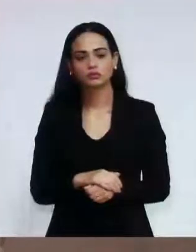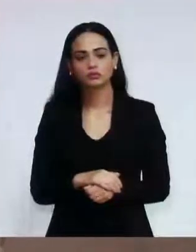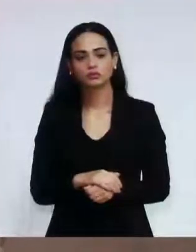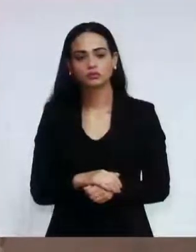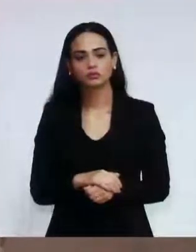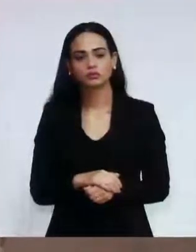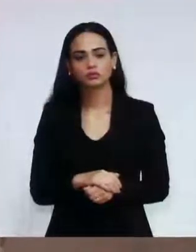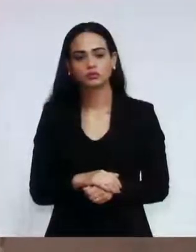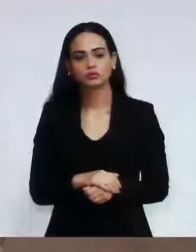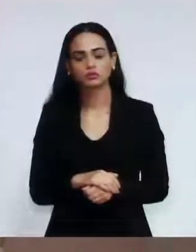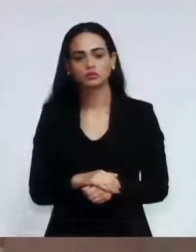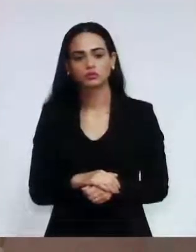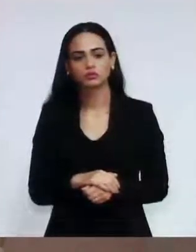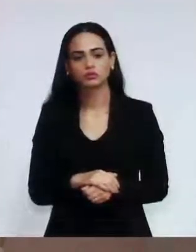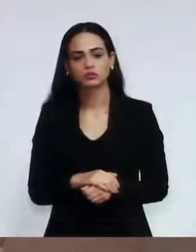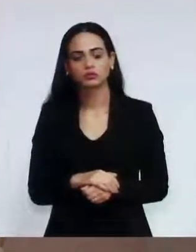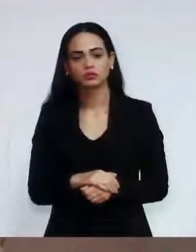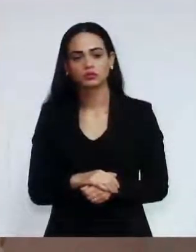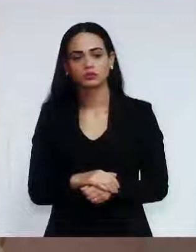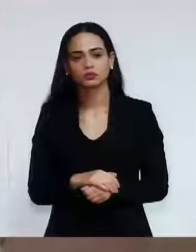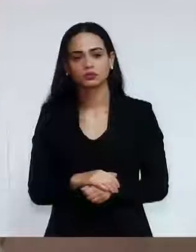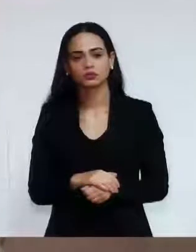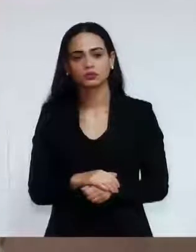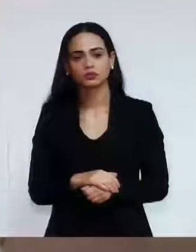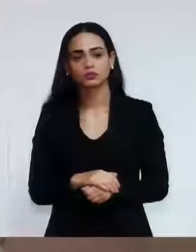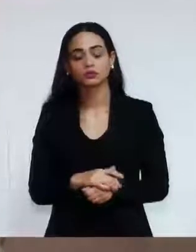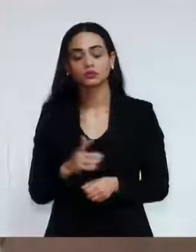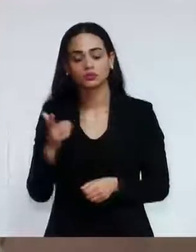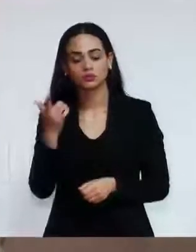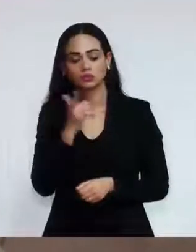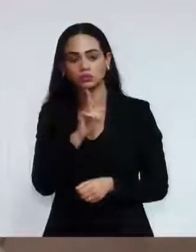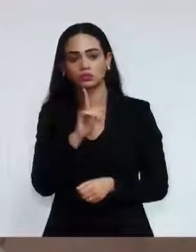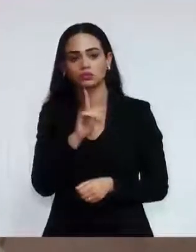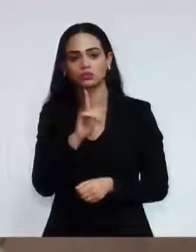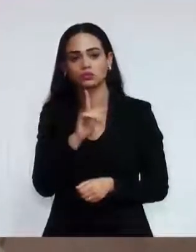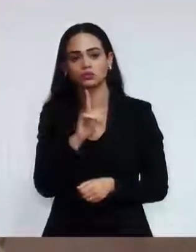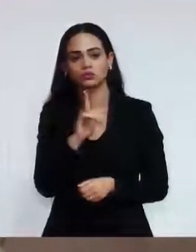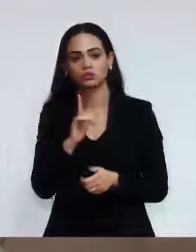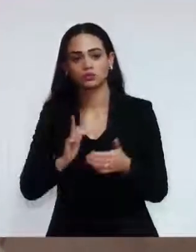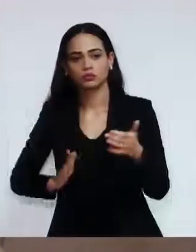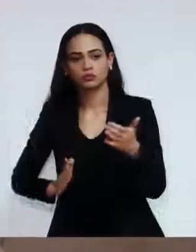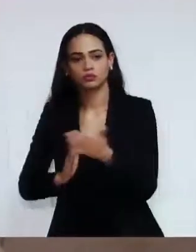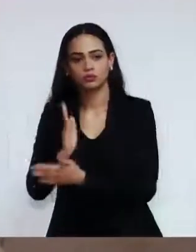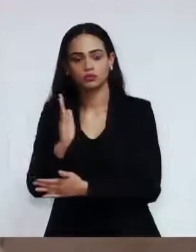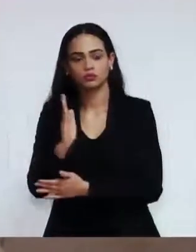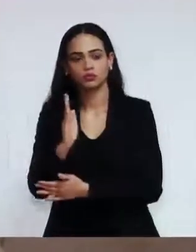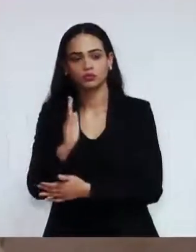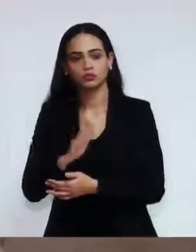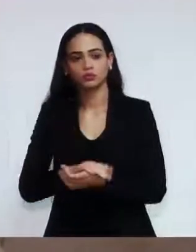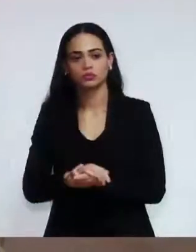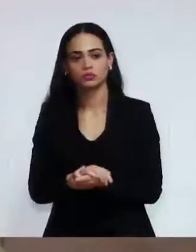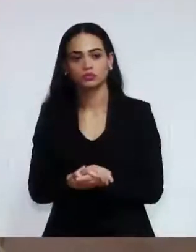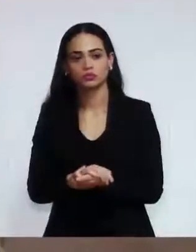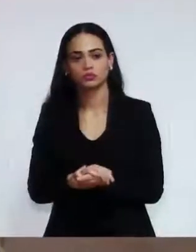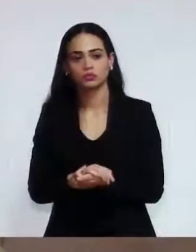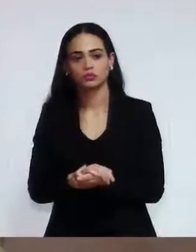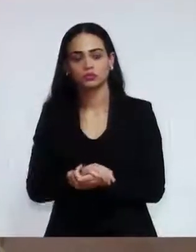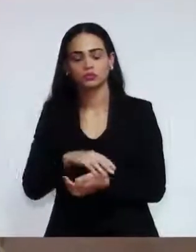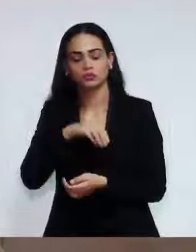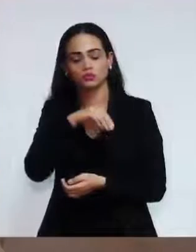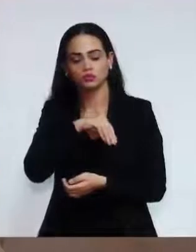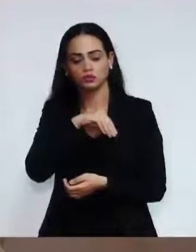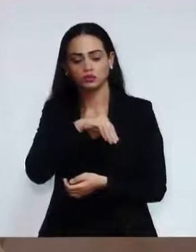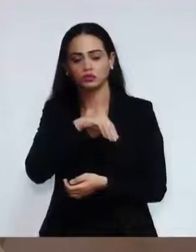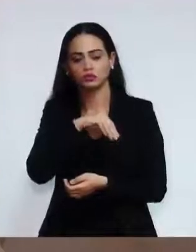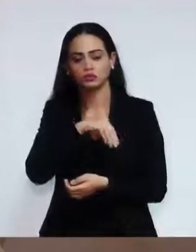em pauta e aprovação a aquisição desses valores do salário, não só da Guarda Municipal, mas de todo funcionalismo